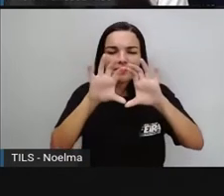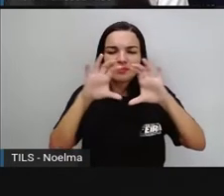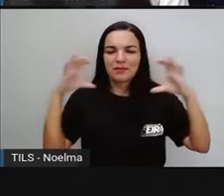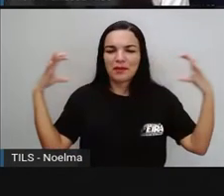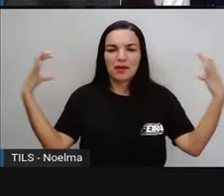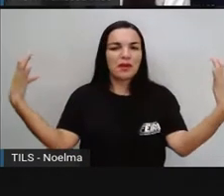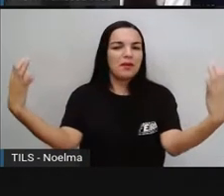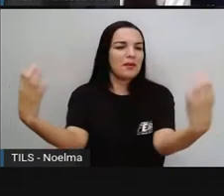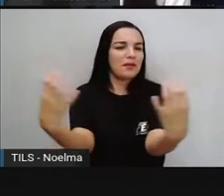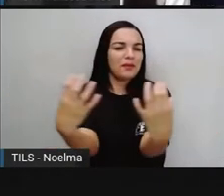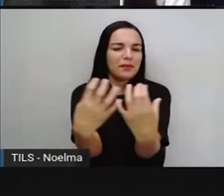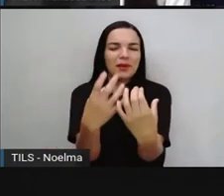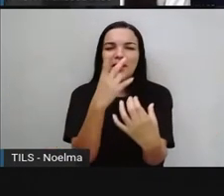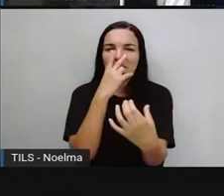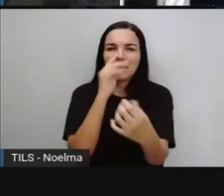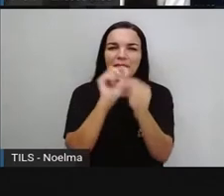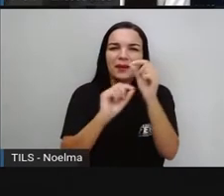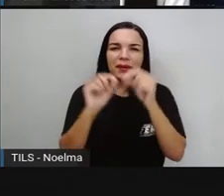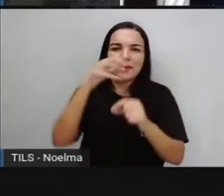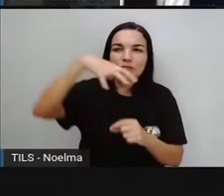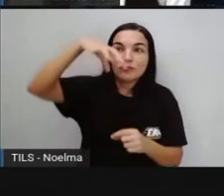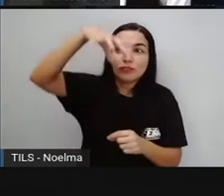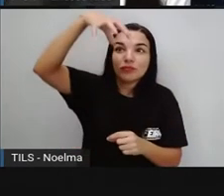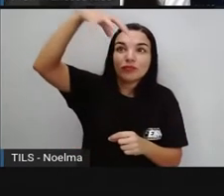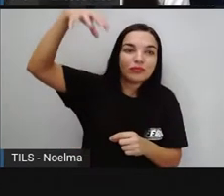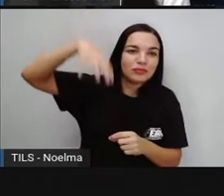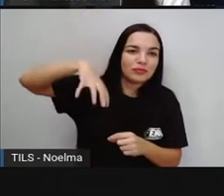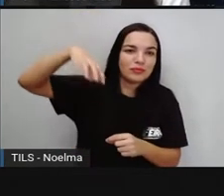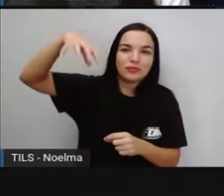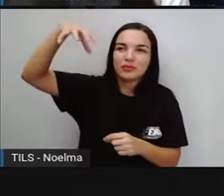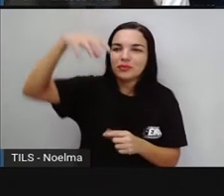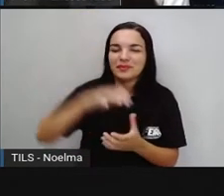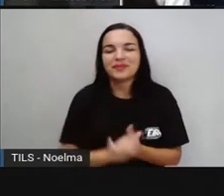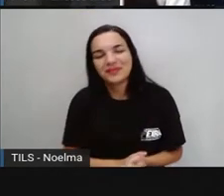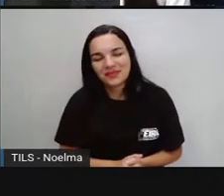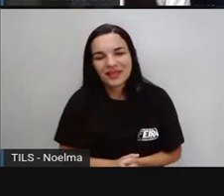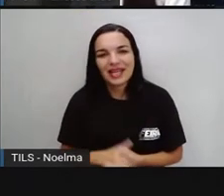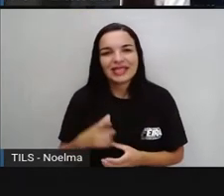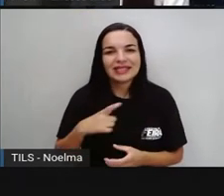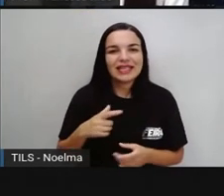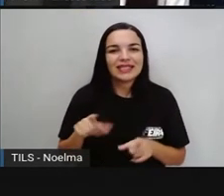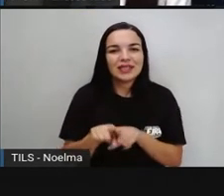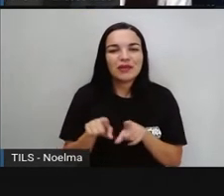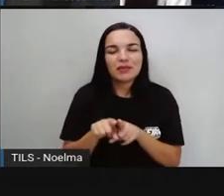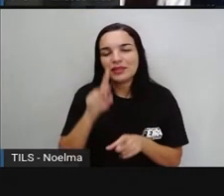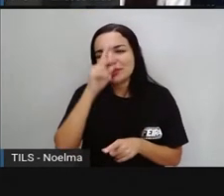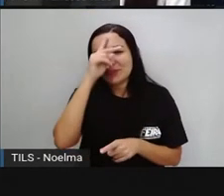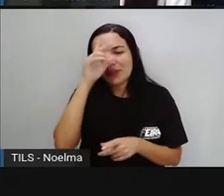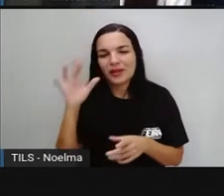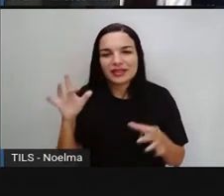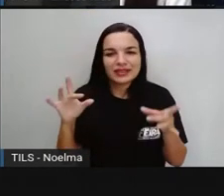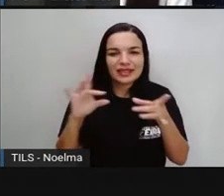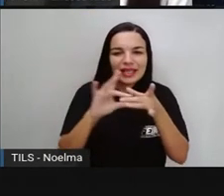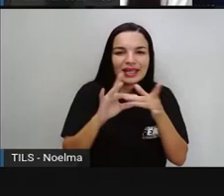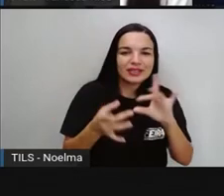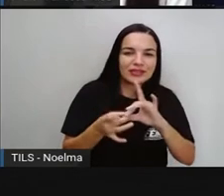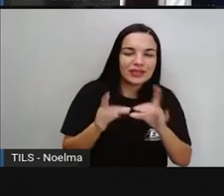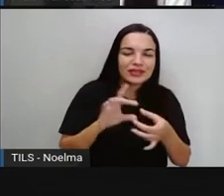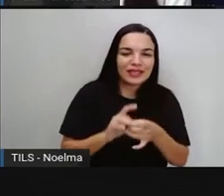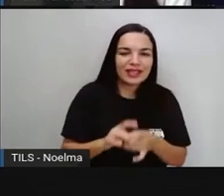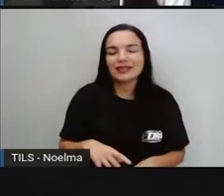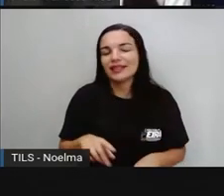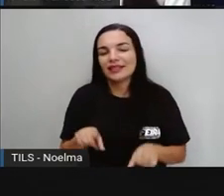voador, algo assim. Inclusive, existem histórias aí associadas, né? E caem